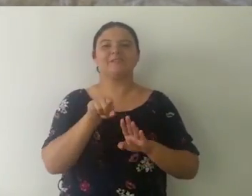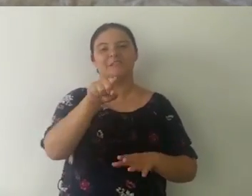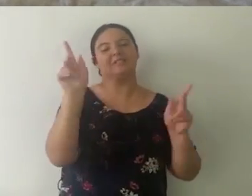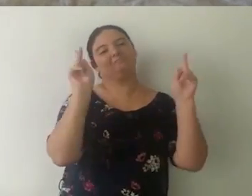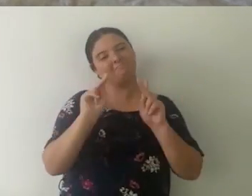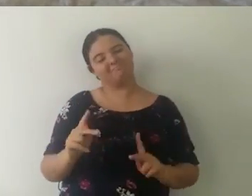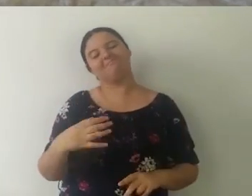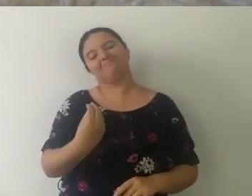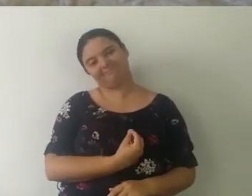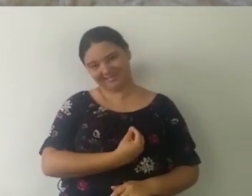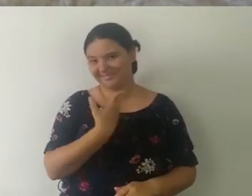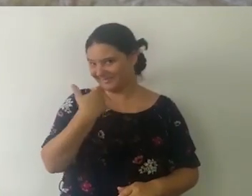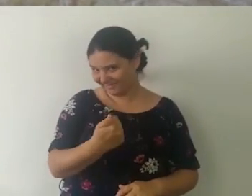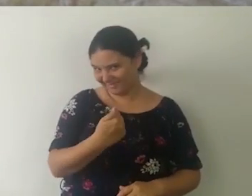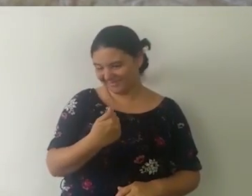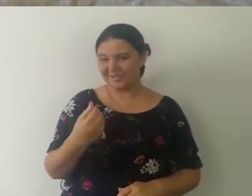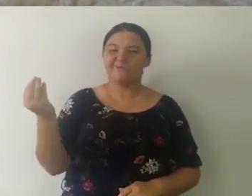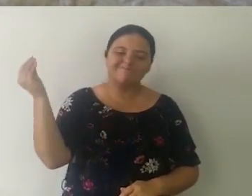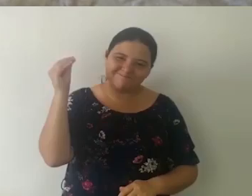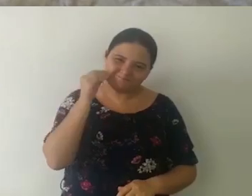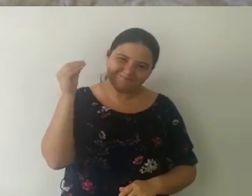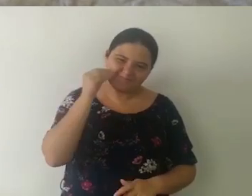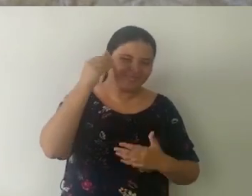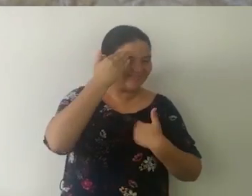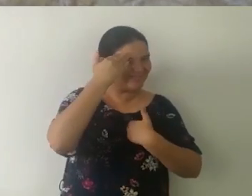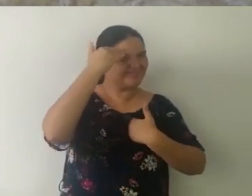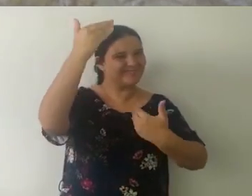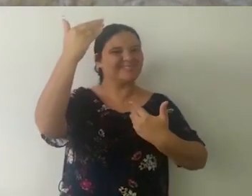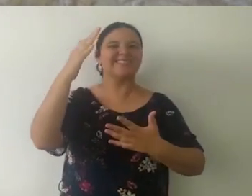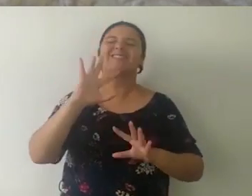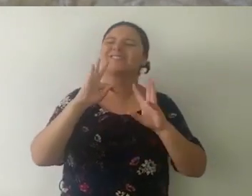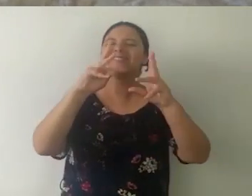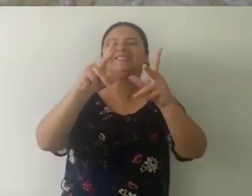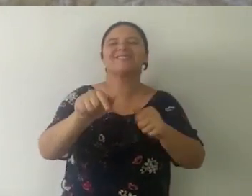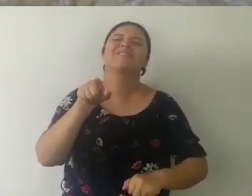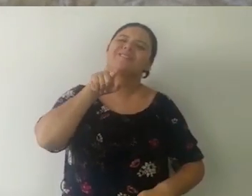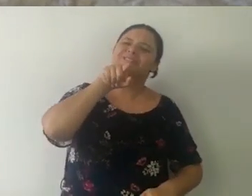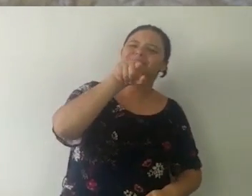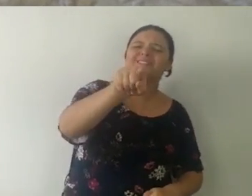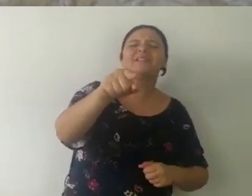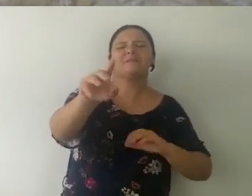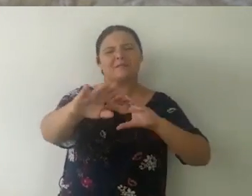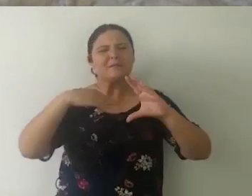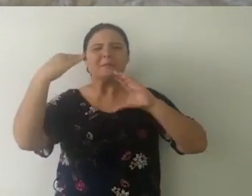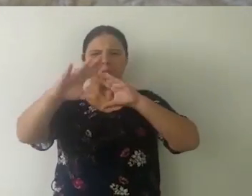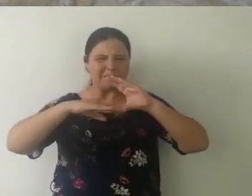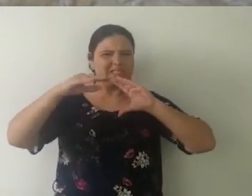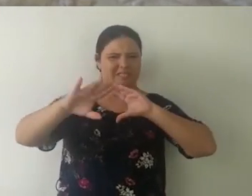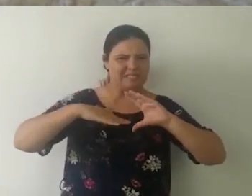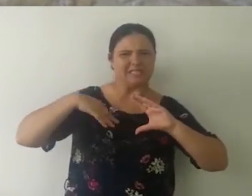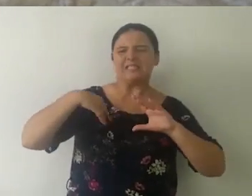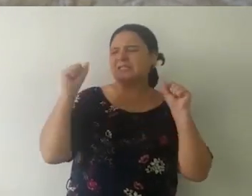valorizadas. E que estejam em paz consigo mesmos. Tá bom? Gente, um super beijo. Obrigada por tudo. Por você.